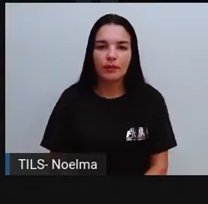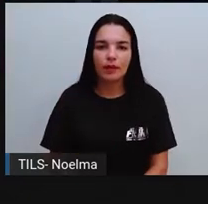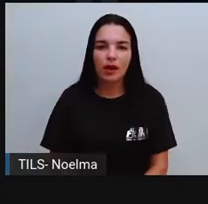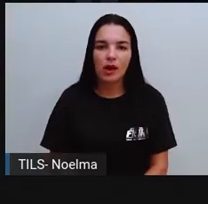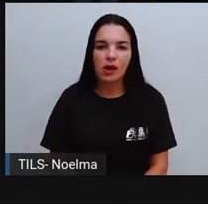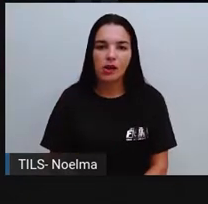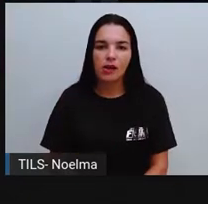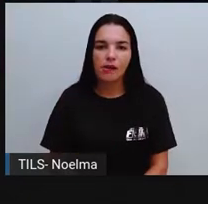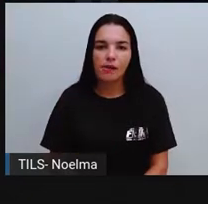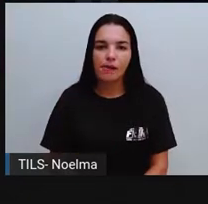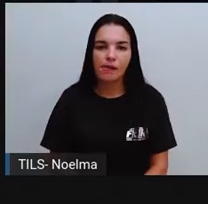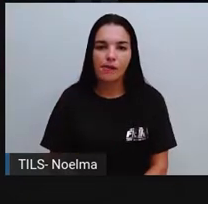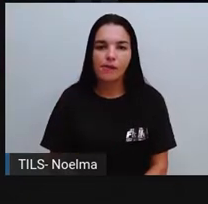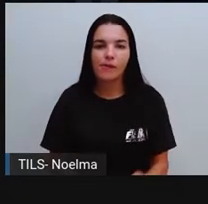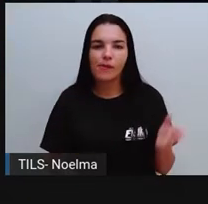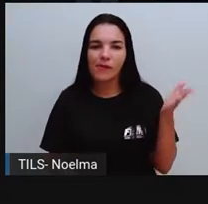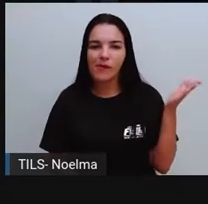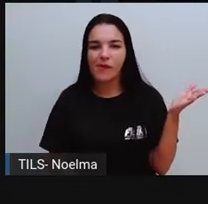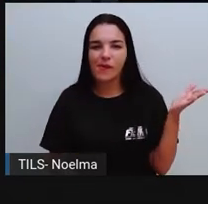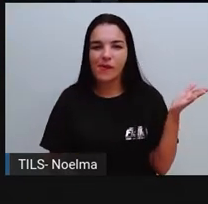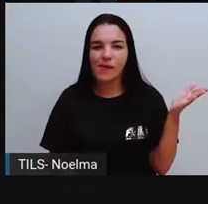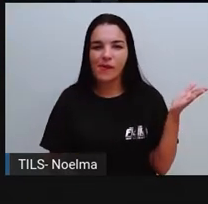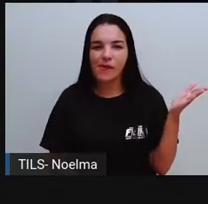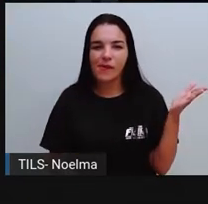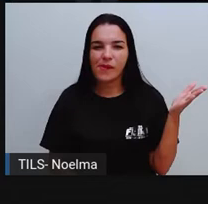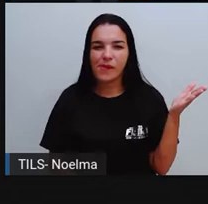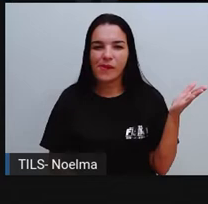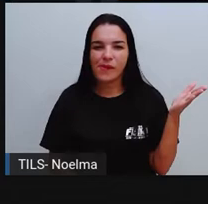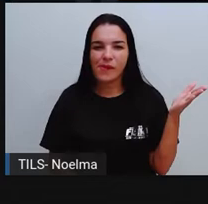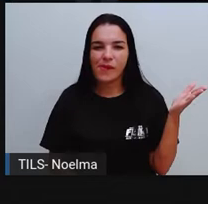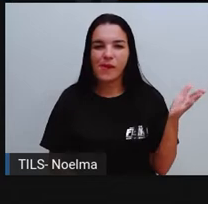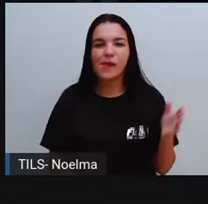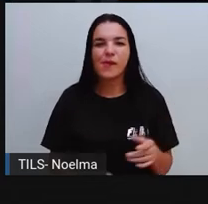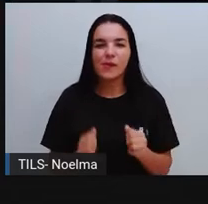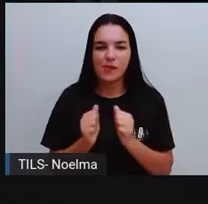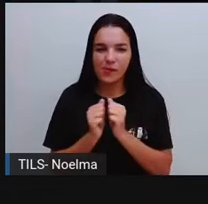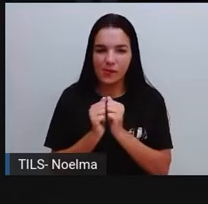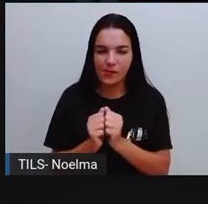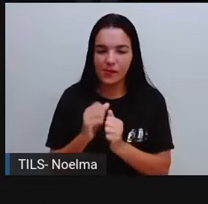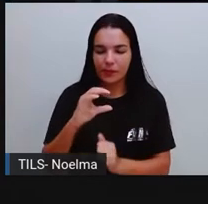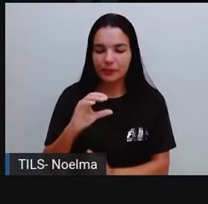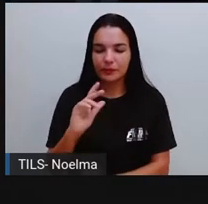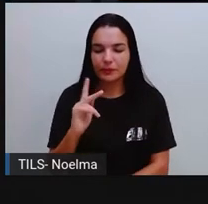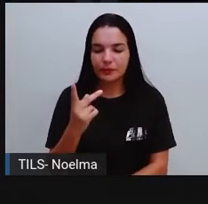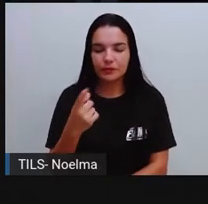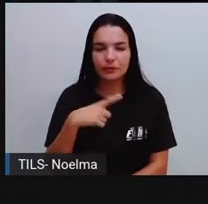Olha lá, As letras CH juntas, pronunciadas com som de X, Tá?